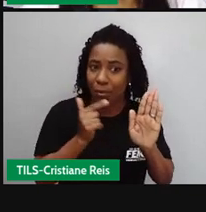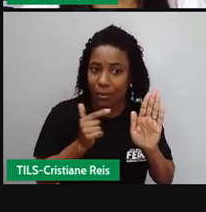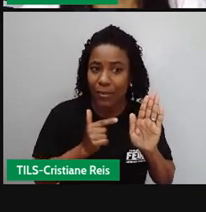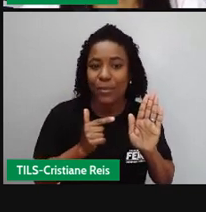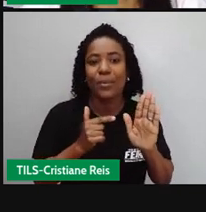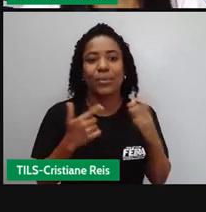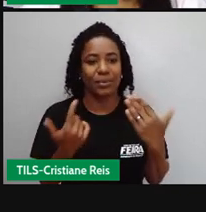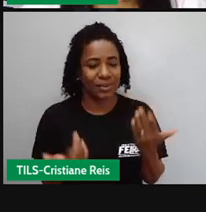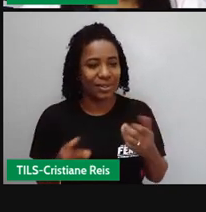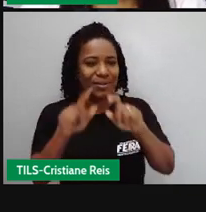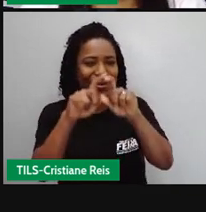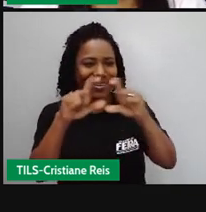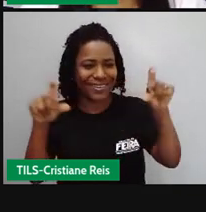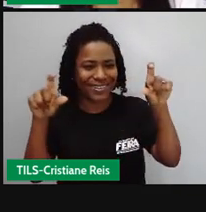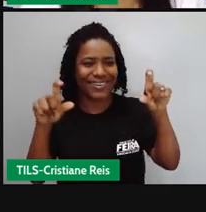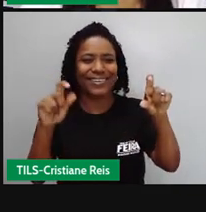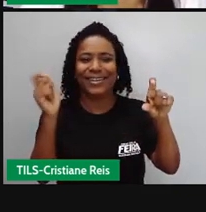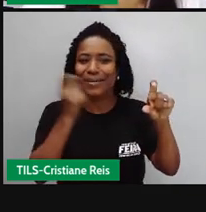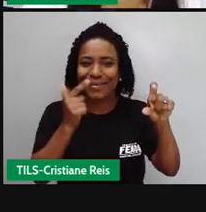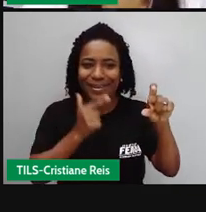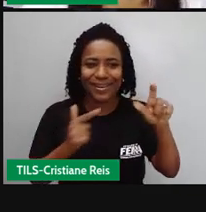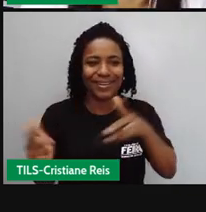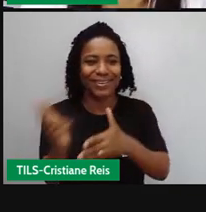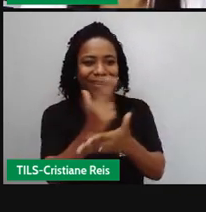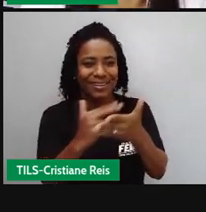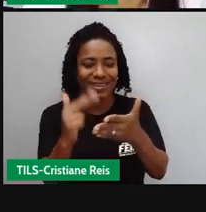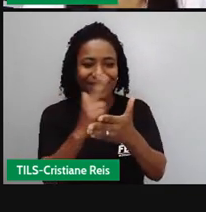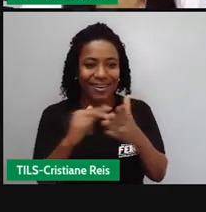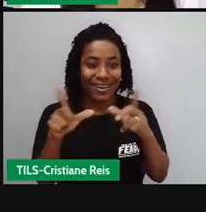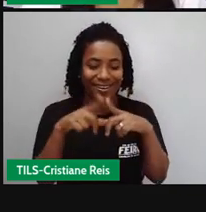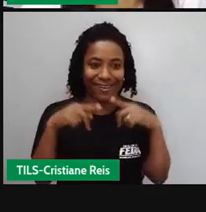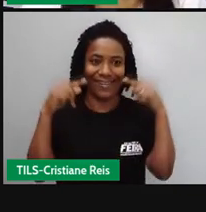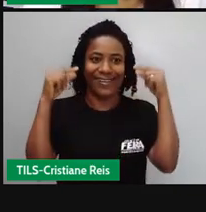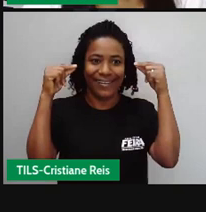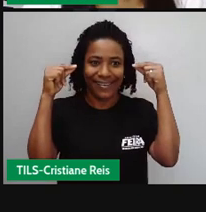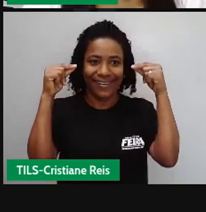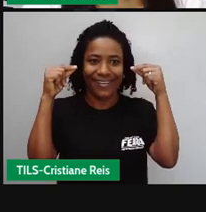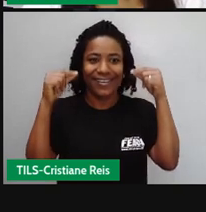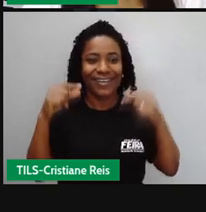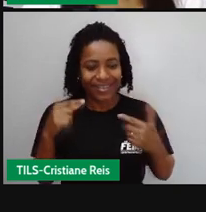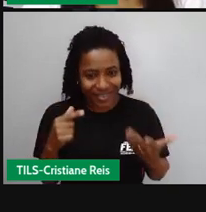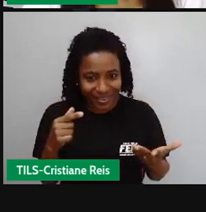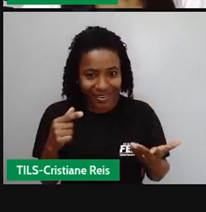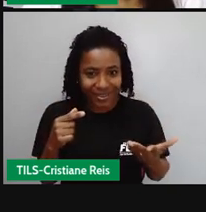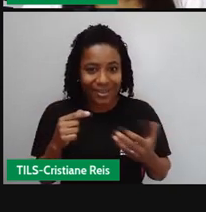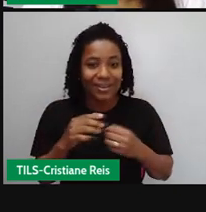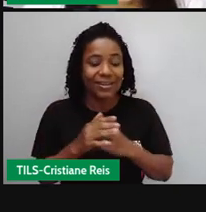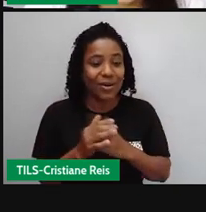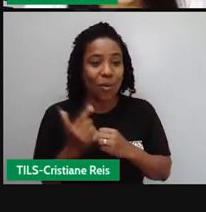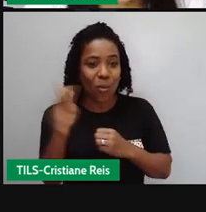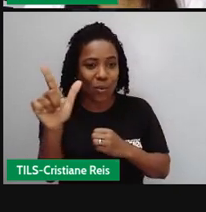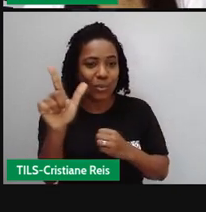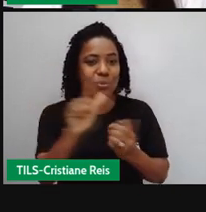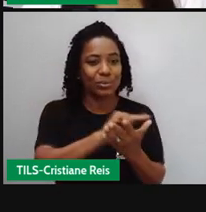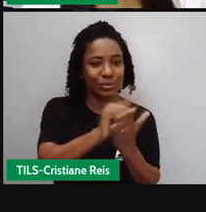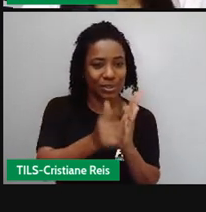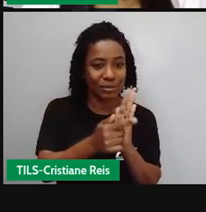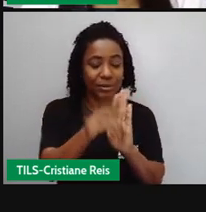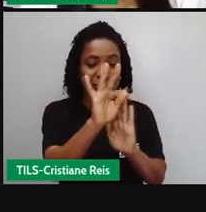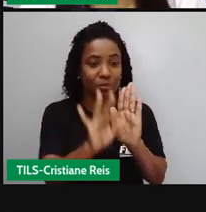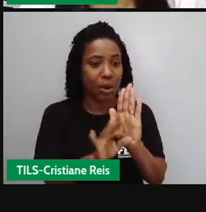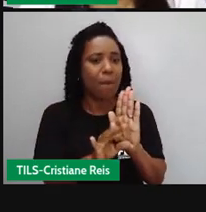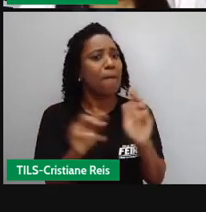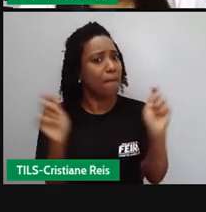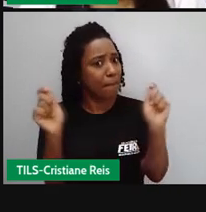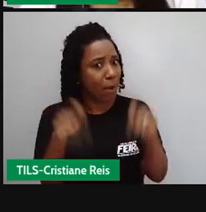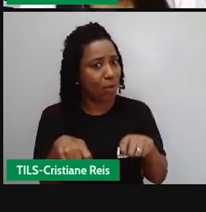as tirinhas, as charges, né, que são outros gêneros textuais, ao mesmo tempo que diverte, ela pode